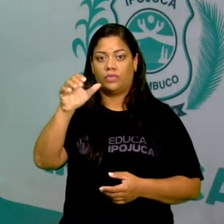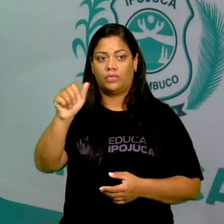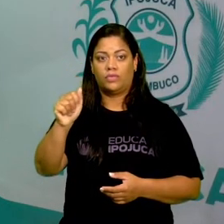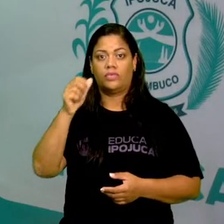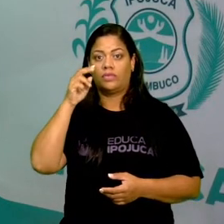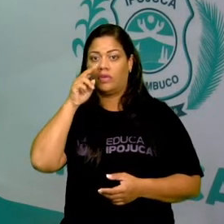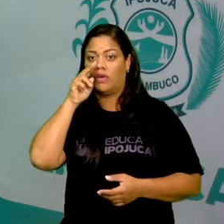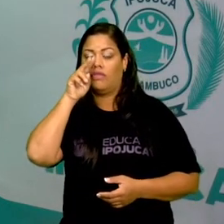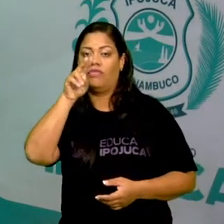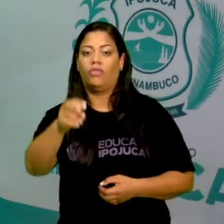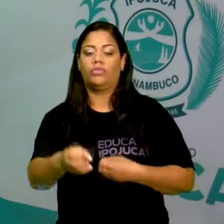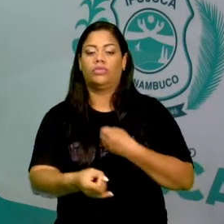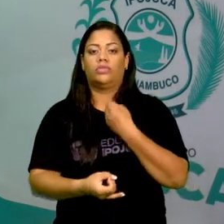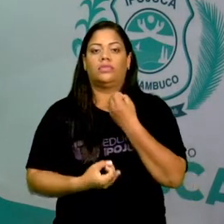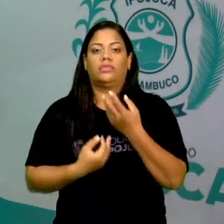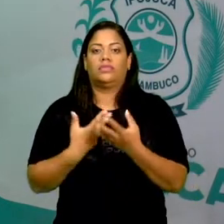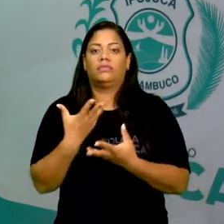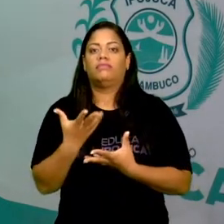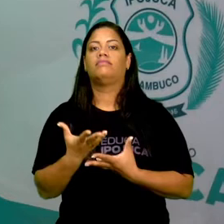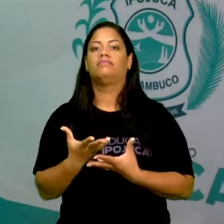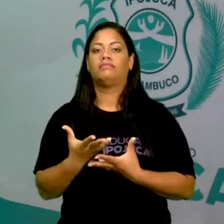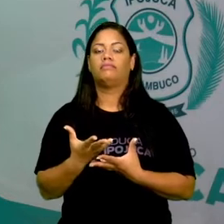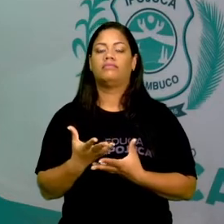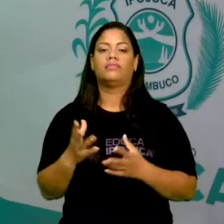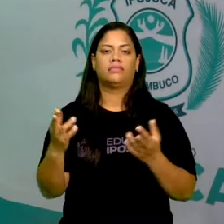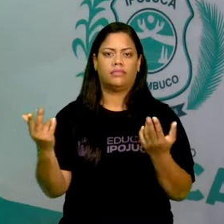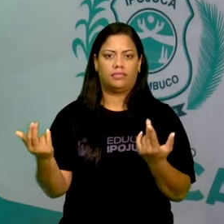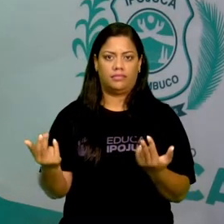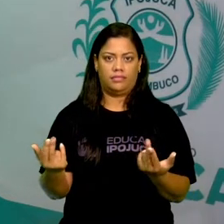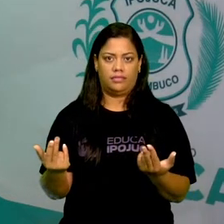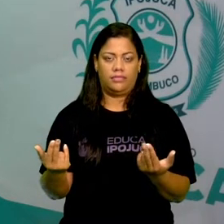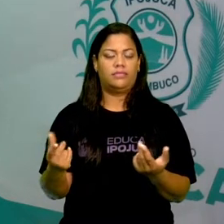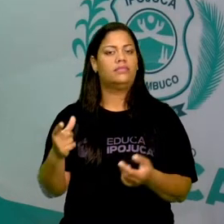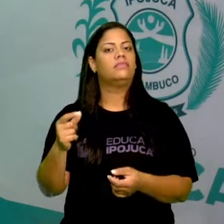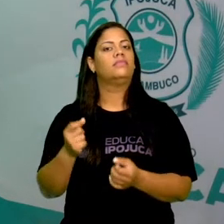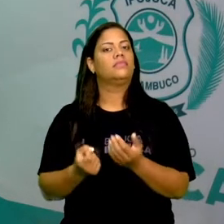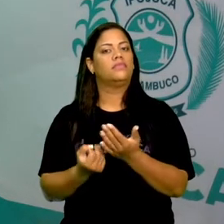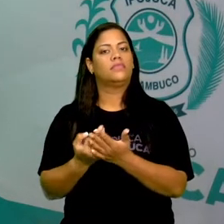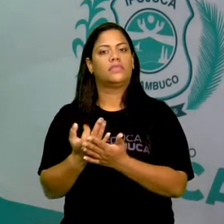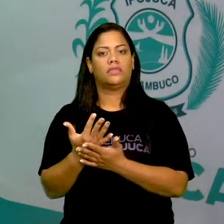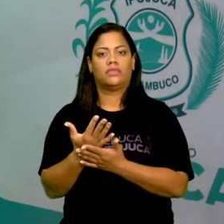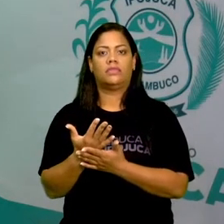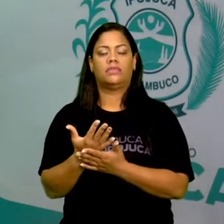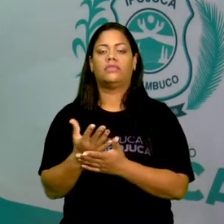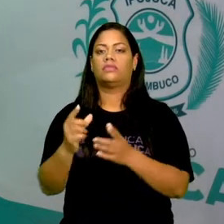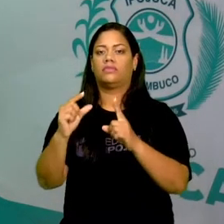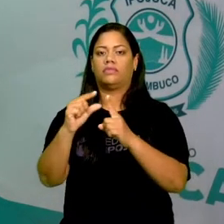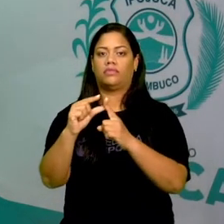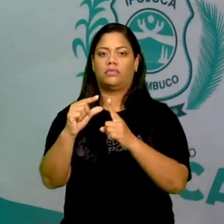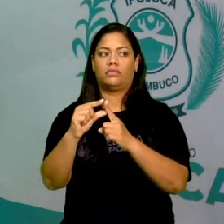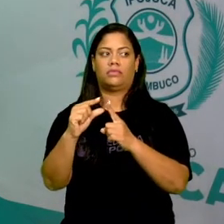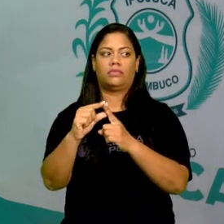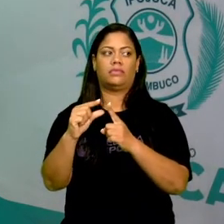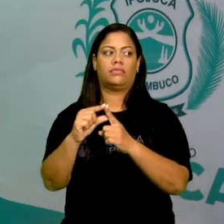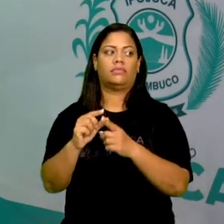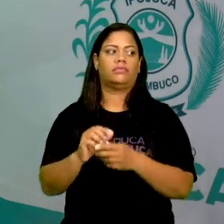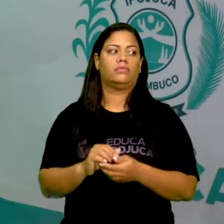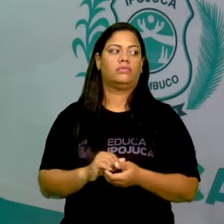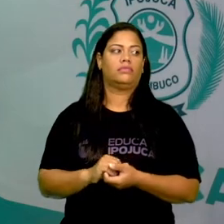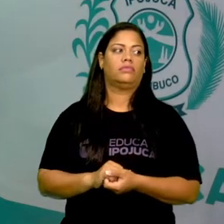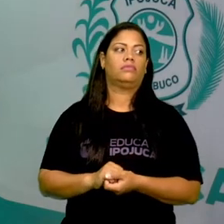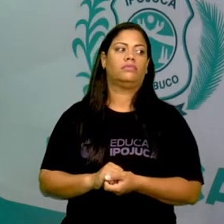mais forte. Então, da mesma forma, vai acontecer na palavra cipó.